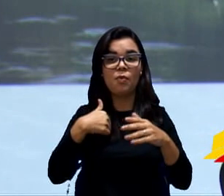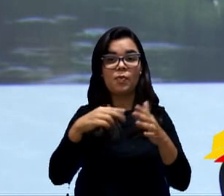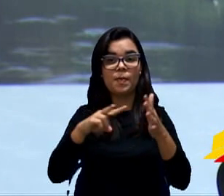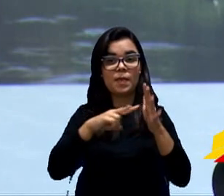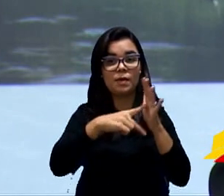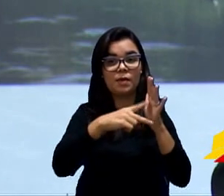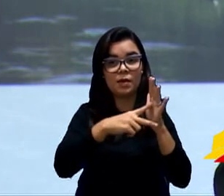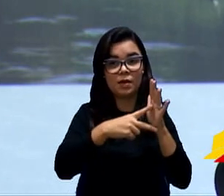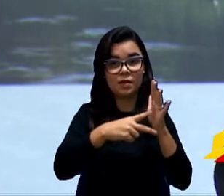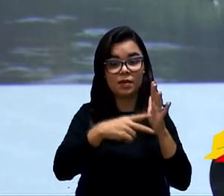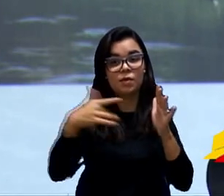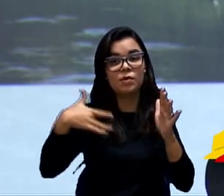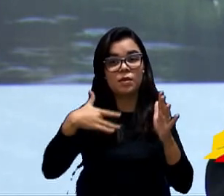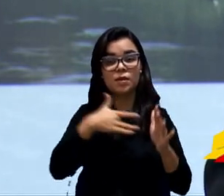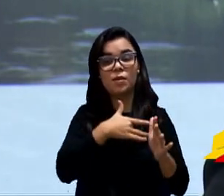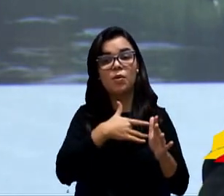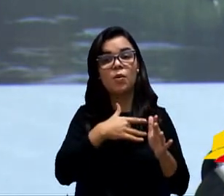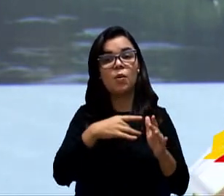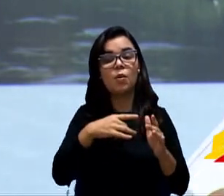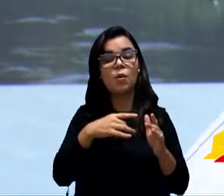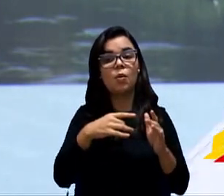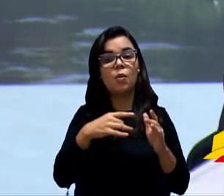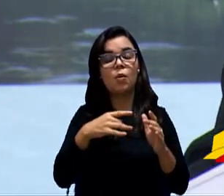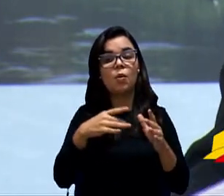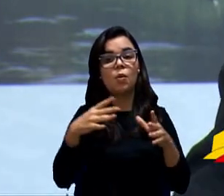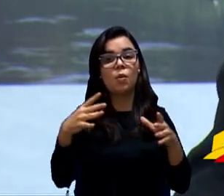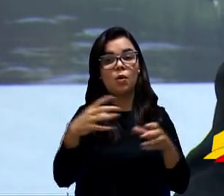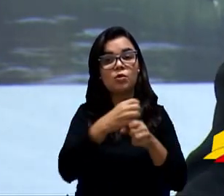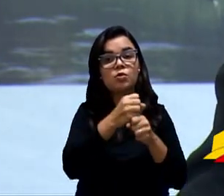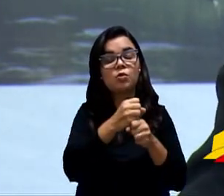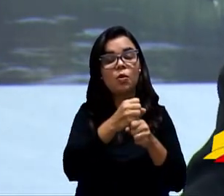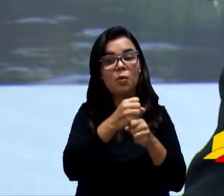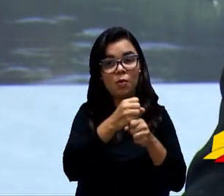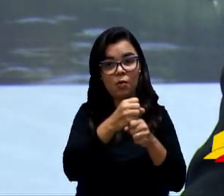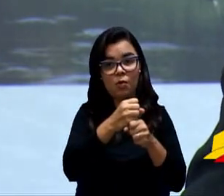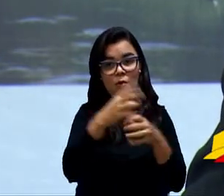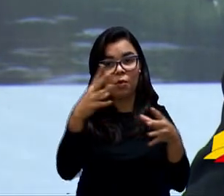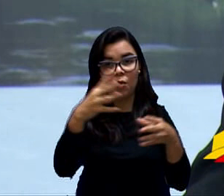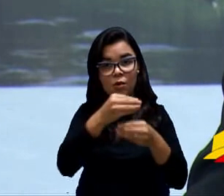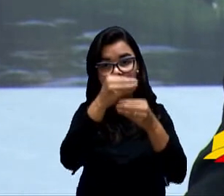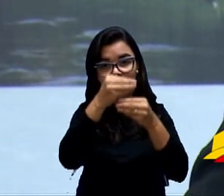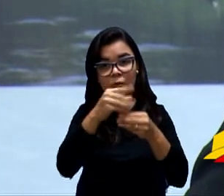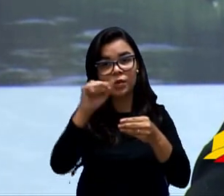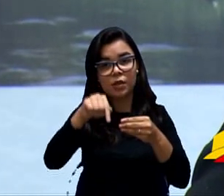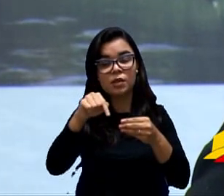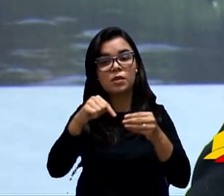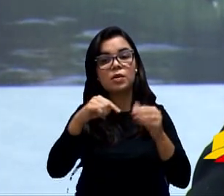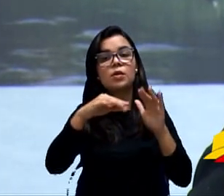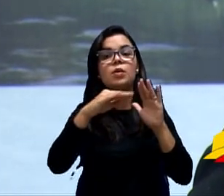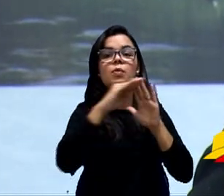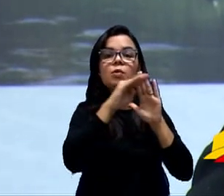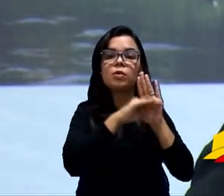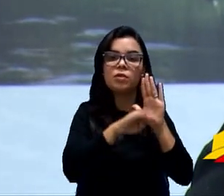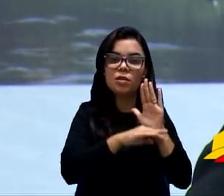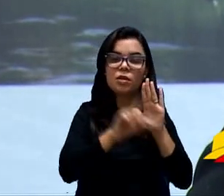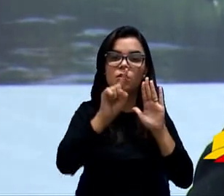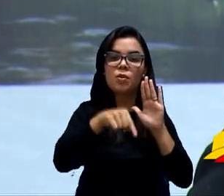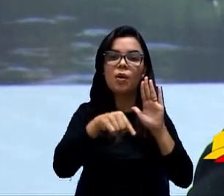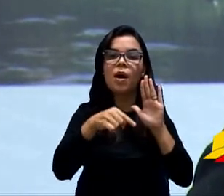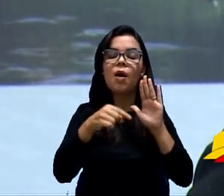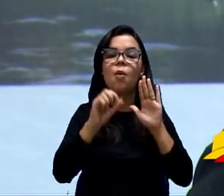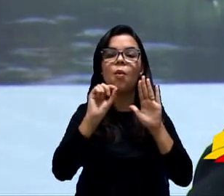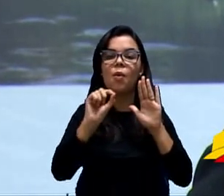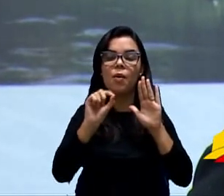projeto é o seguinte. No ano de 2020, o nobre vereador, então, o nobre